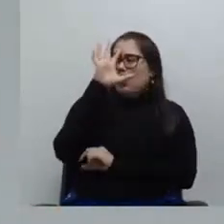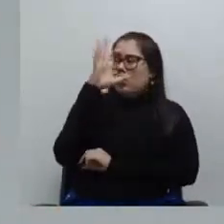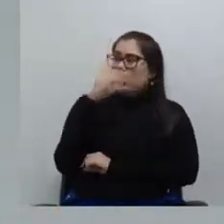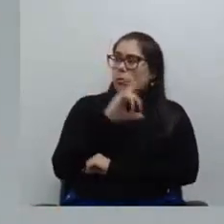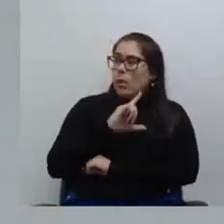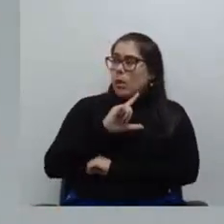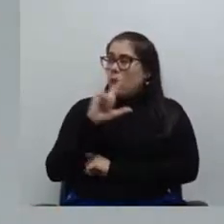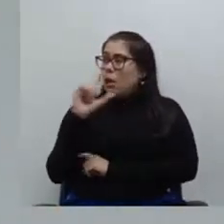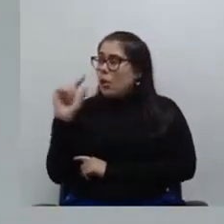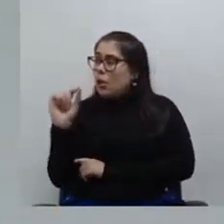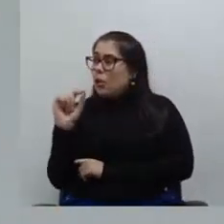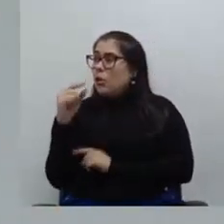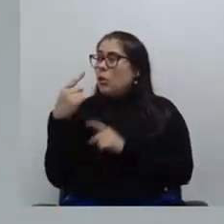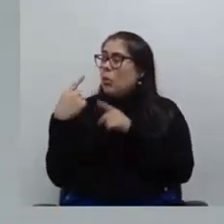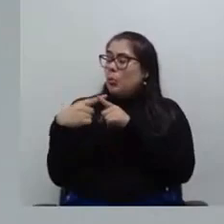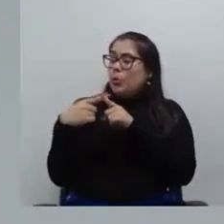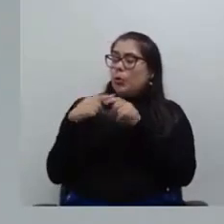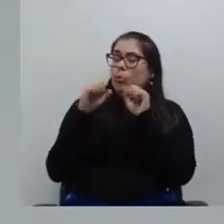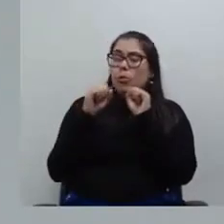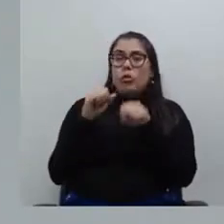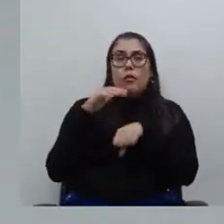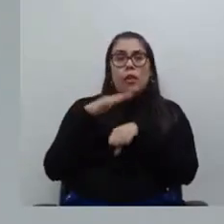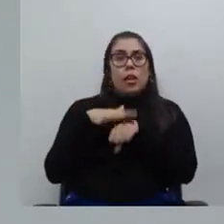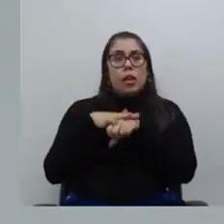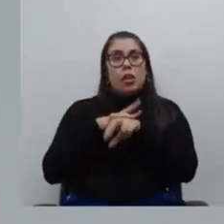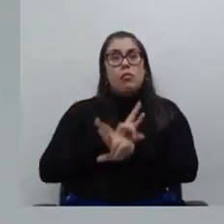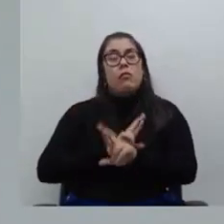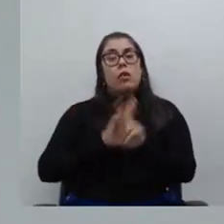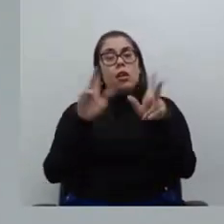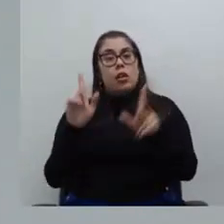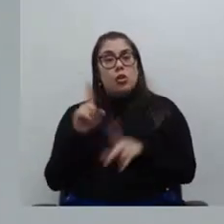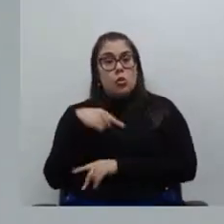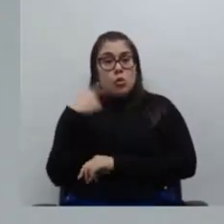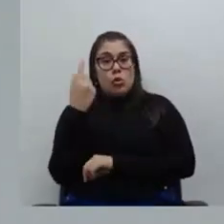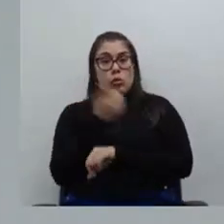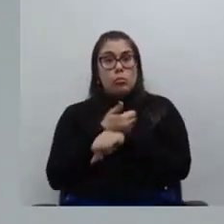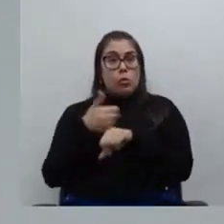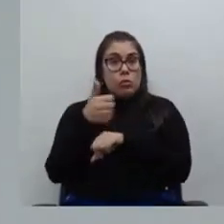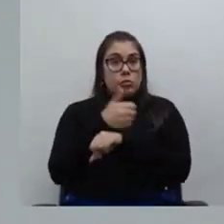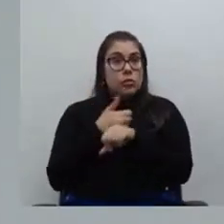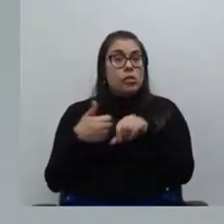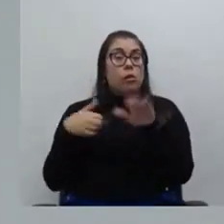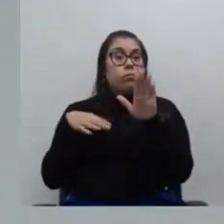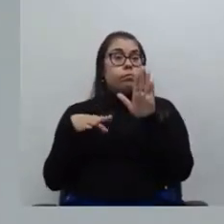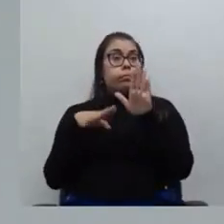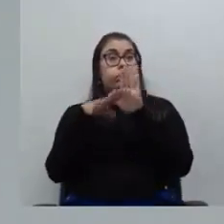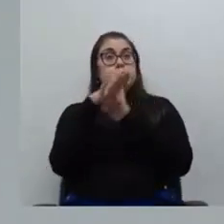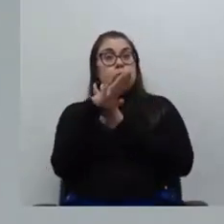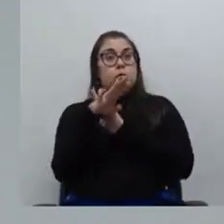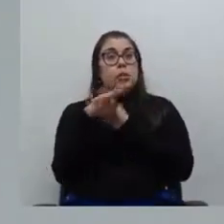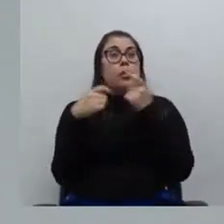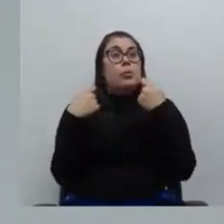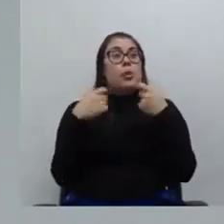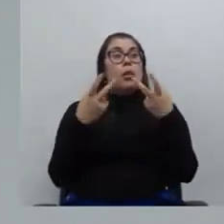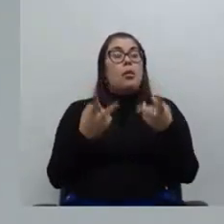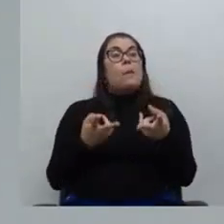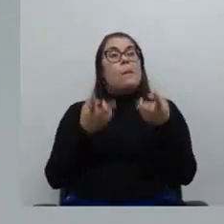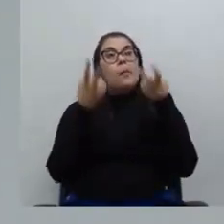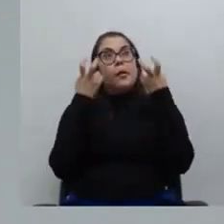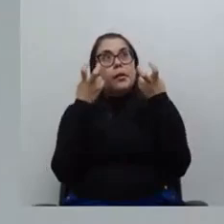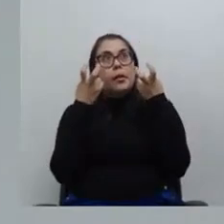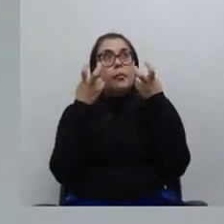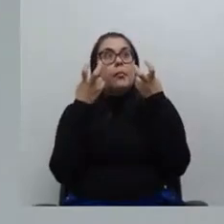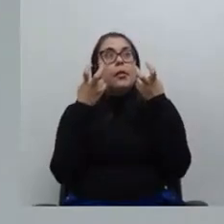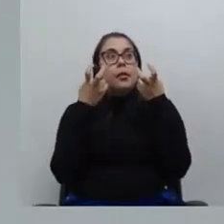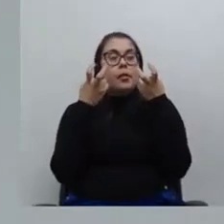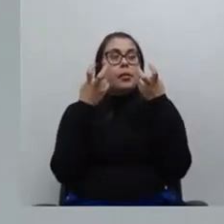saíram e o que seria possível fazer diferente? Nós somos uma carreira em construção, né? Então, acho que faz parte desse movimento, enxergar isso, acho que é importante,